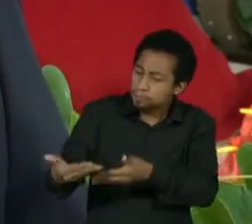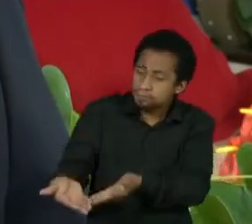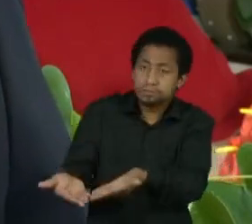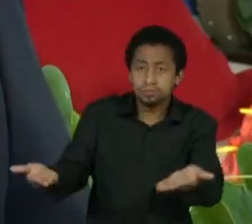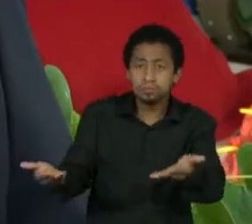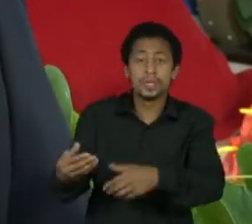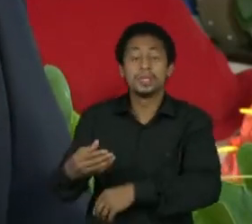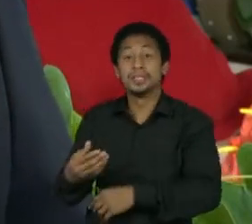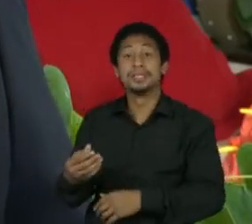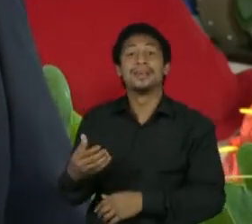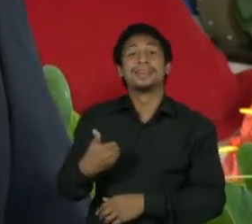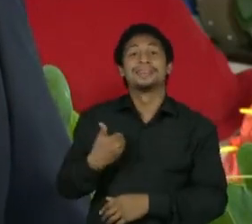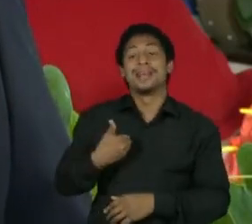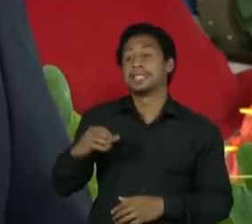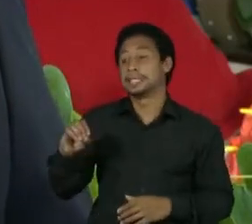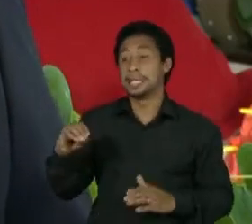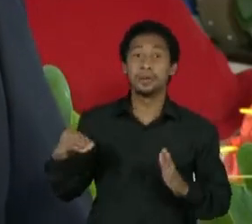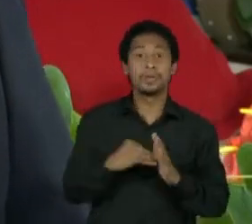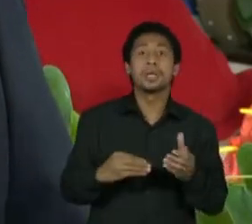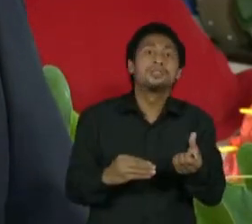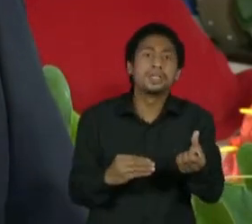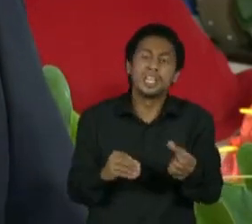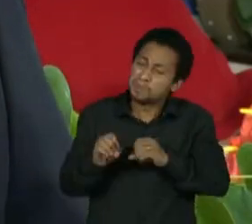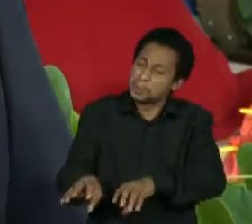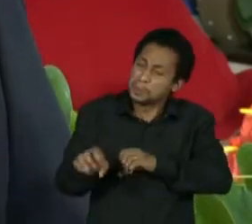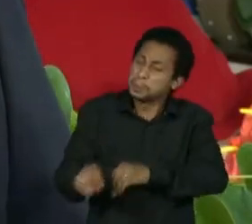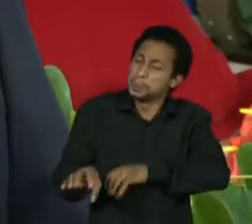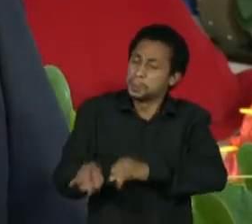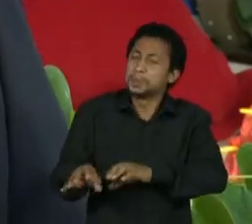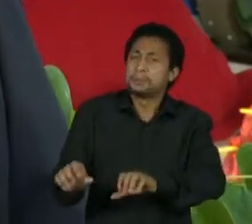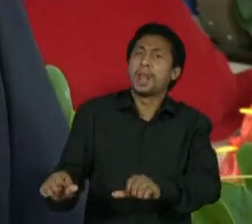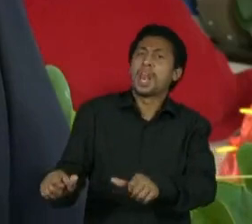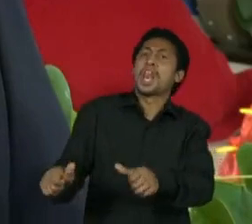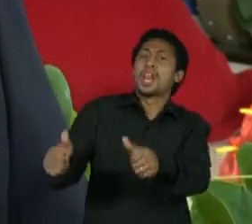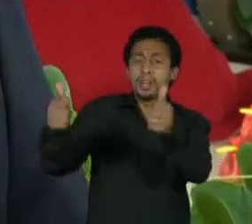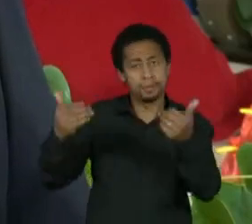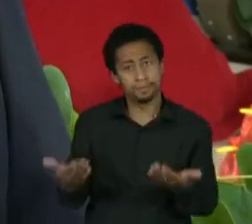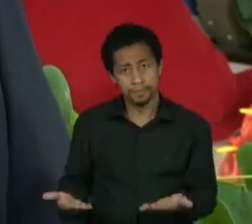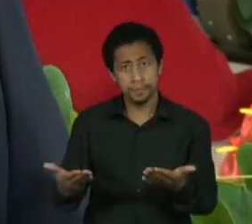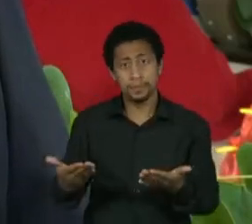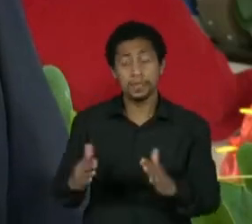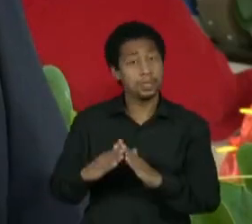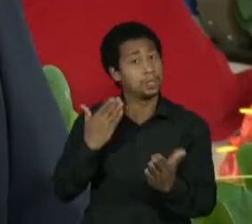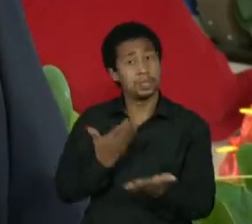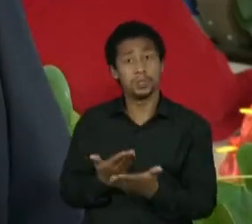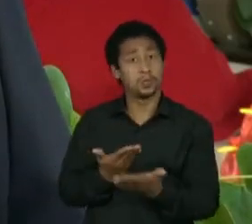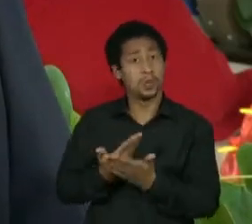dos 0 aos 6 anos. Não se tem mais boas escolas públicas, isso foi deixar de lado, simplesmente.